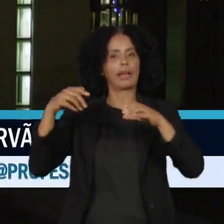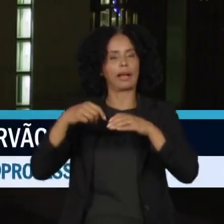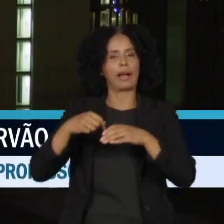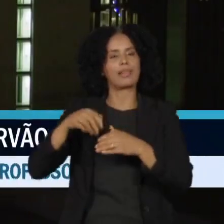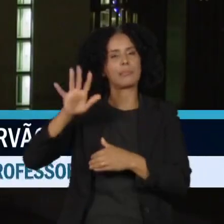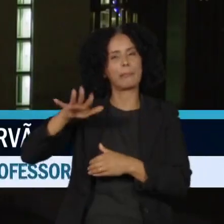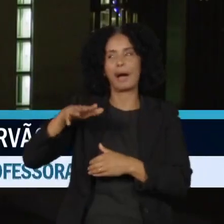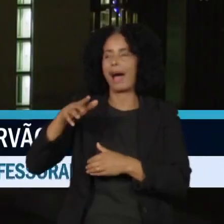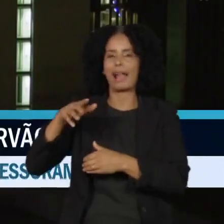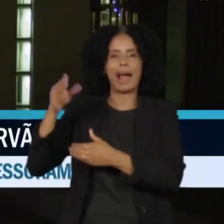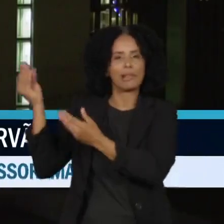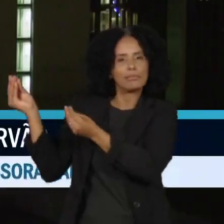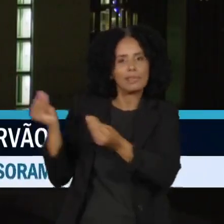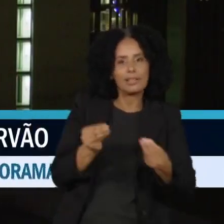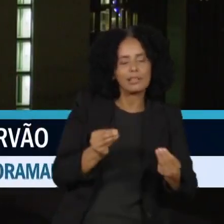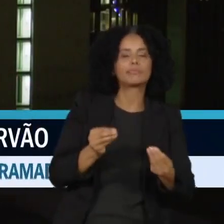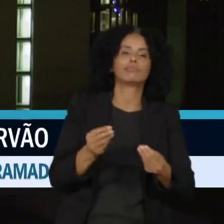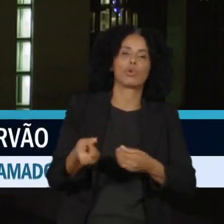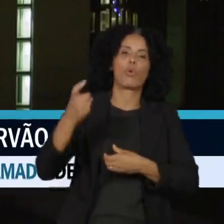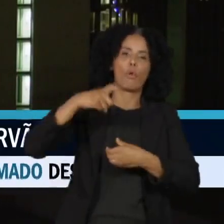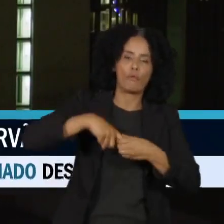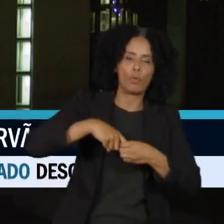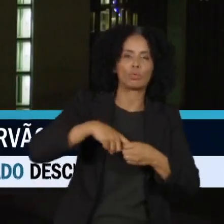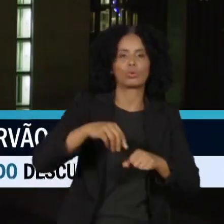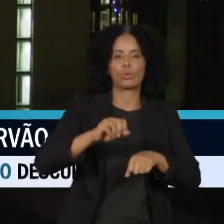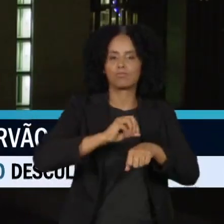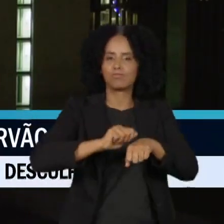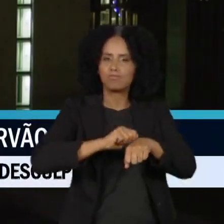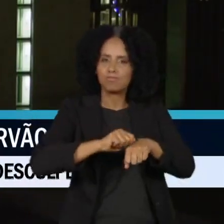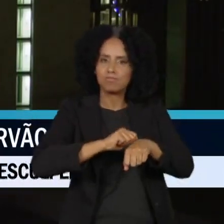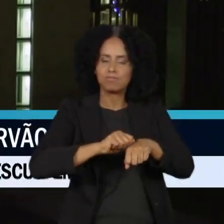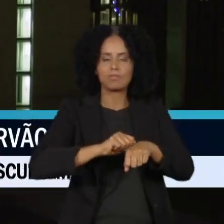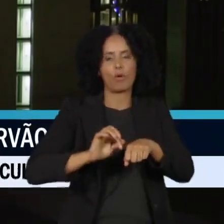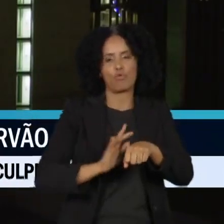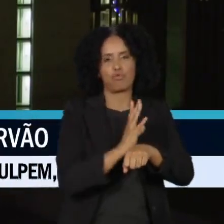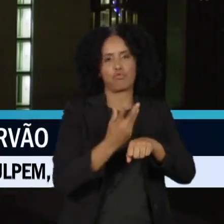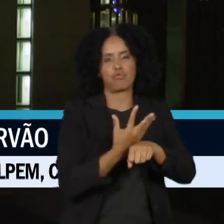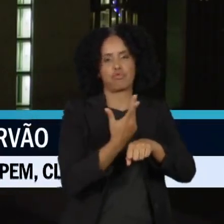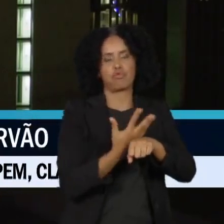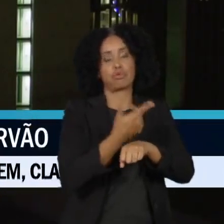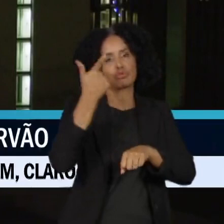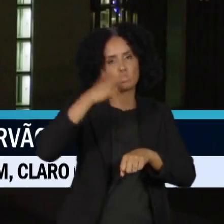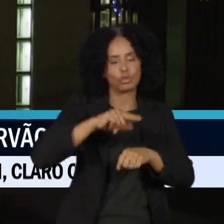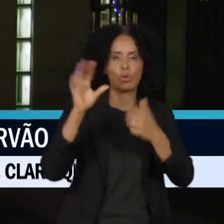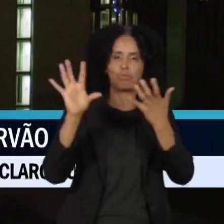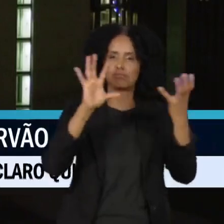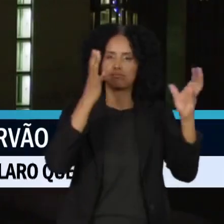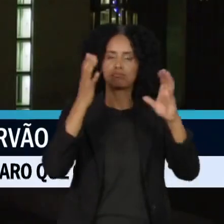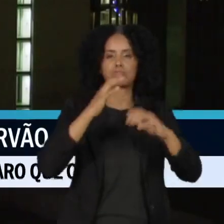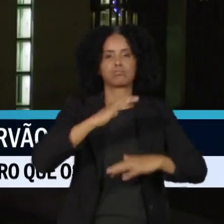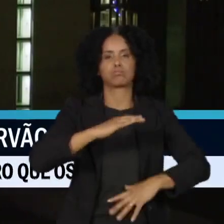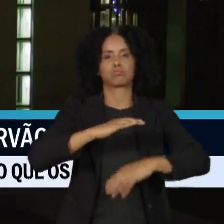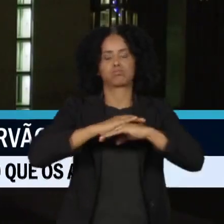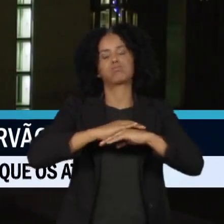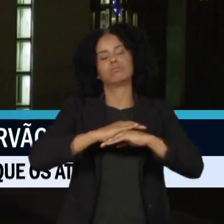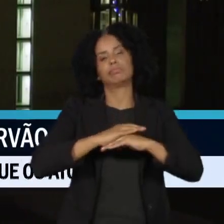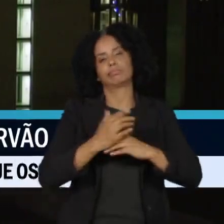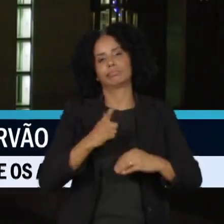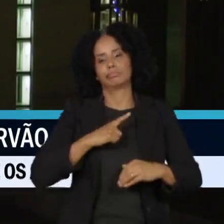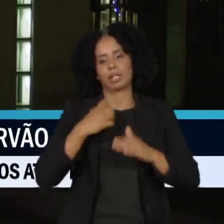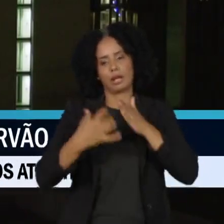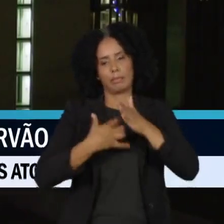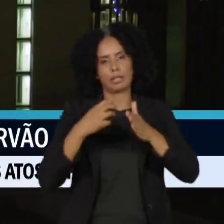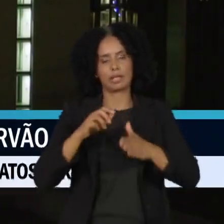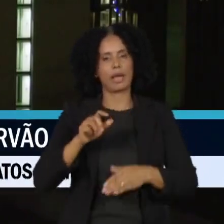voltou a investir em carvão, um dos vilões do aquecimento global. Agora, o governo deu aval para a empresa de energia, RVE,